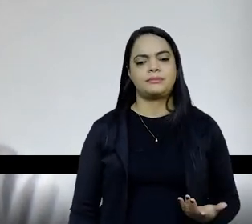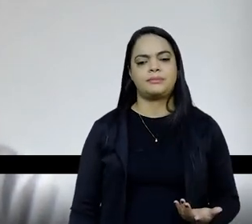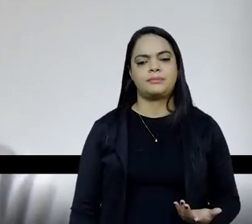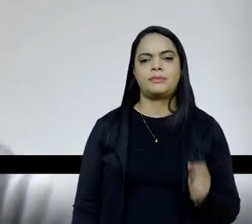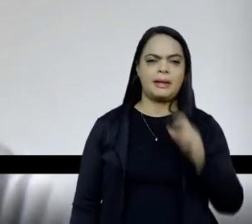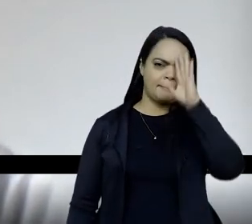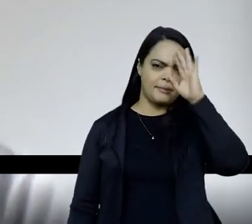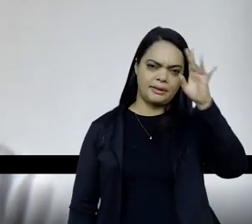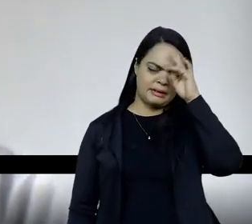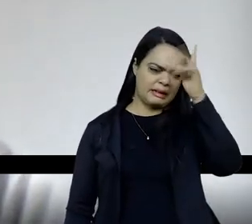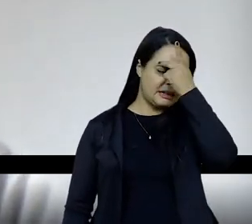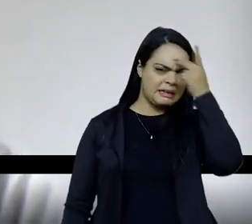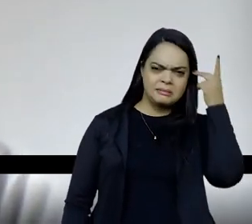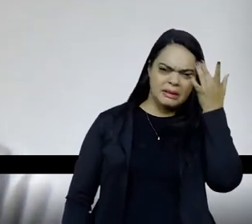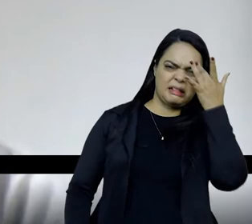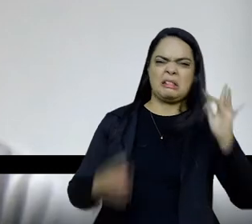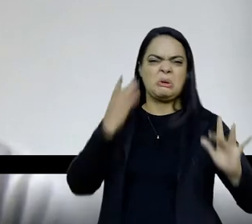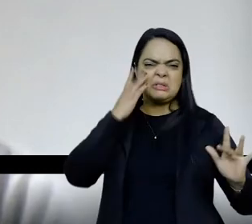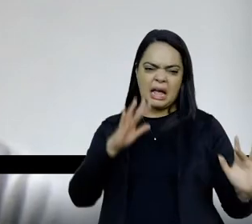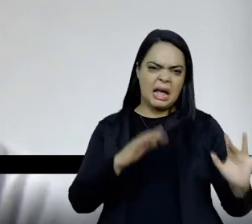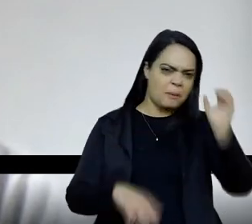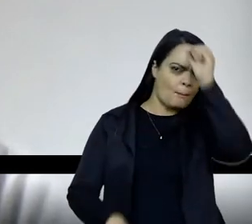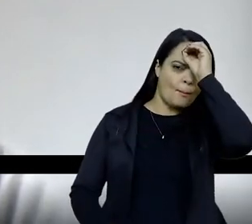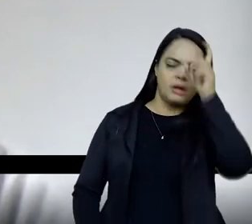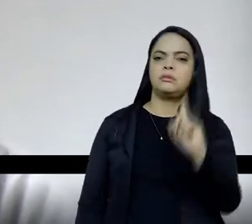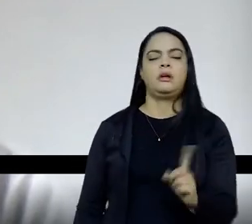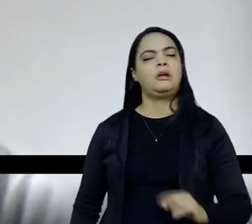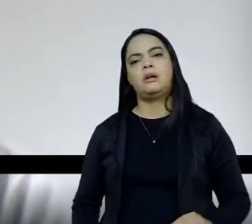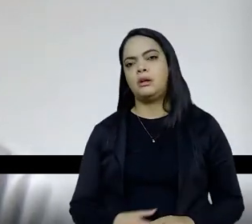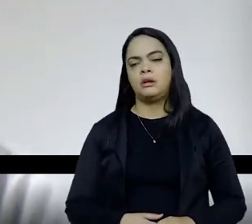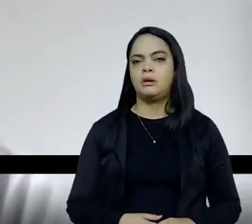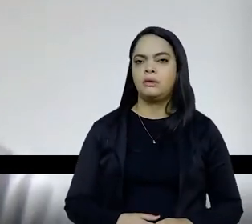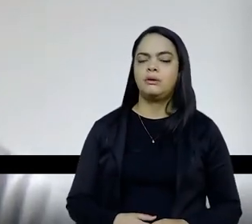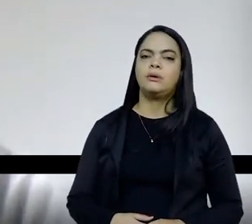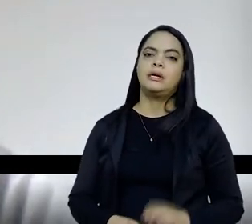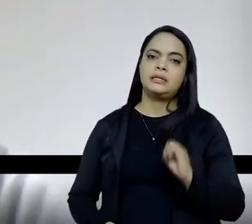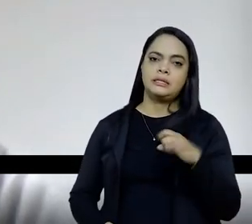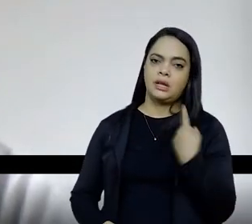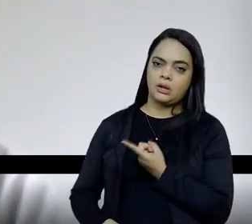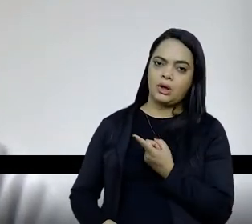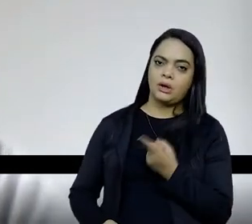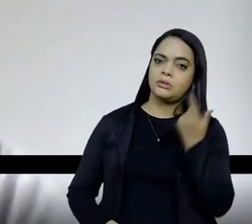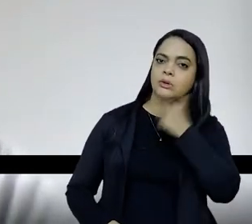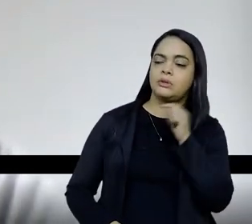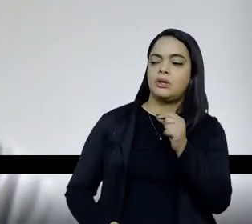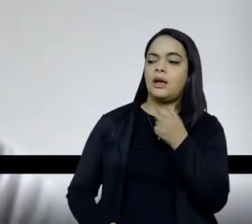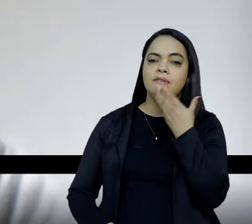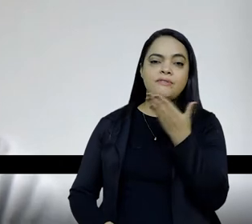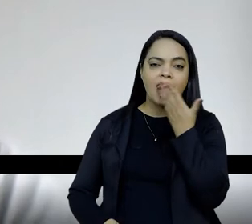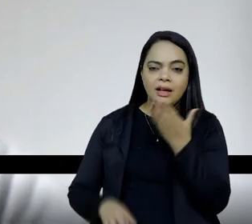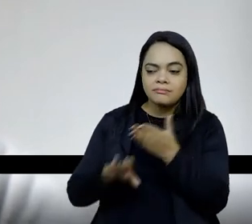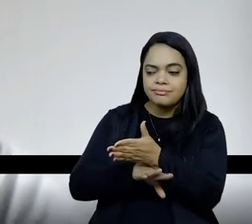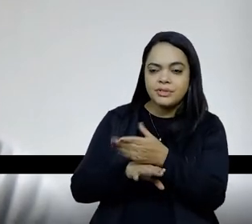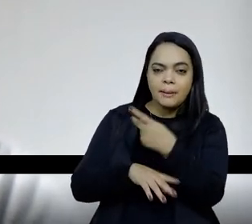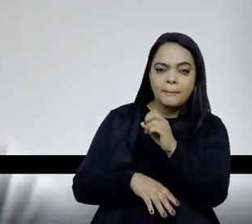como alienados, ou que não sabem, enfim, não, mesmo o uso mais pragmático é um uso que é passível de reflexibilidade,